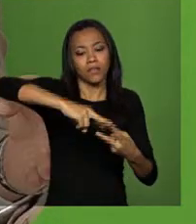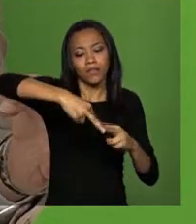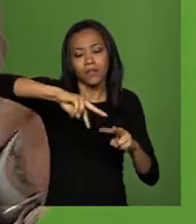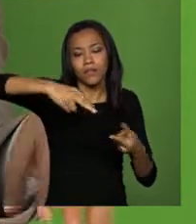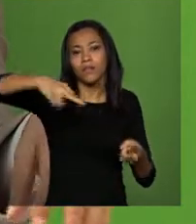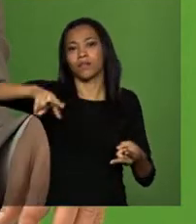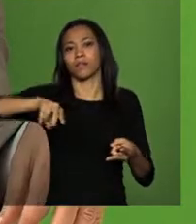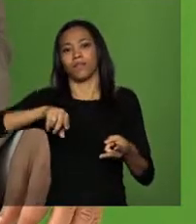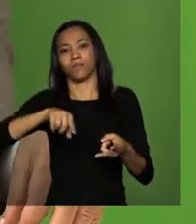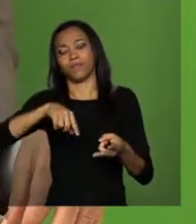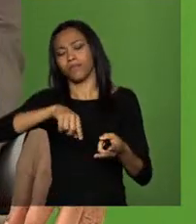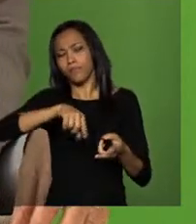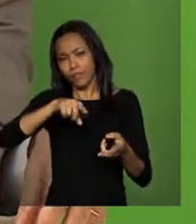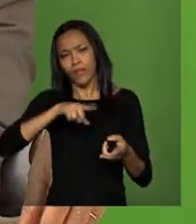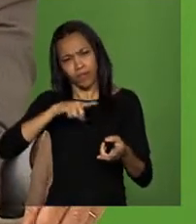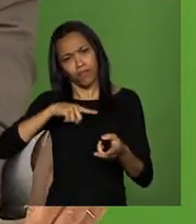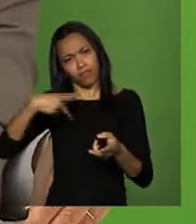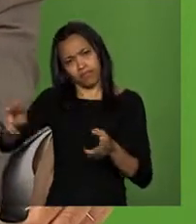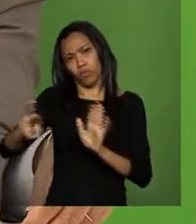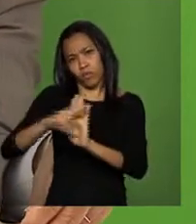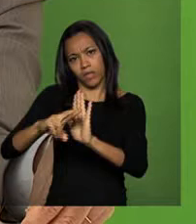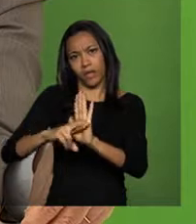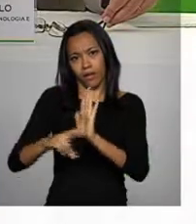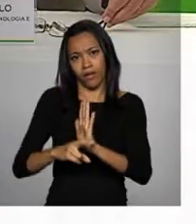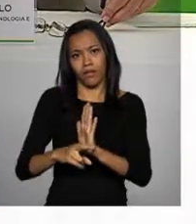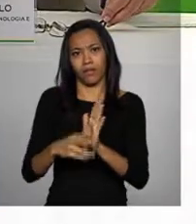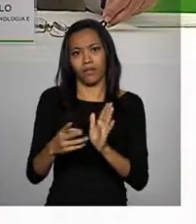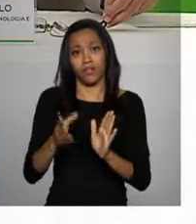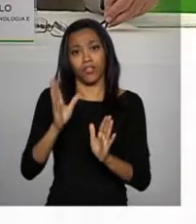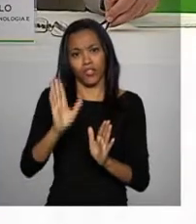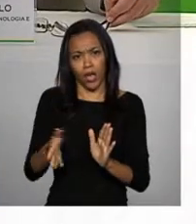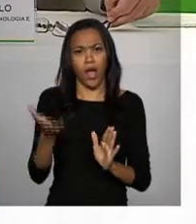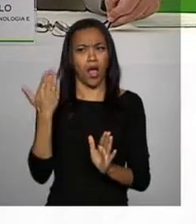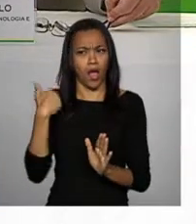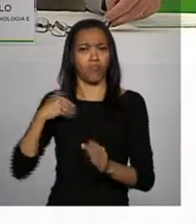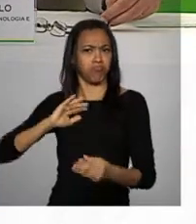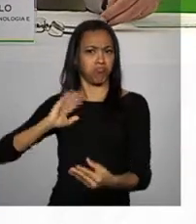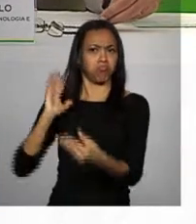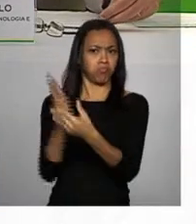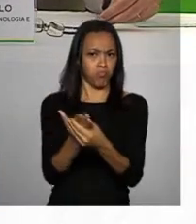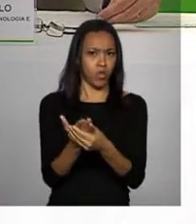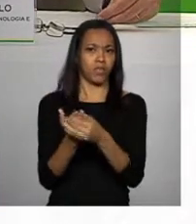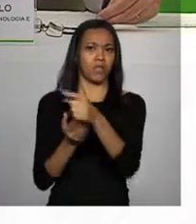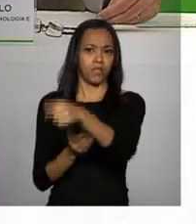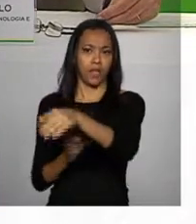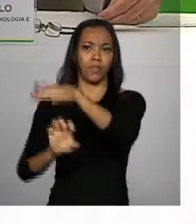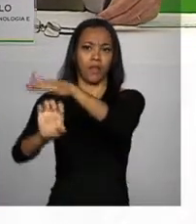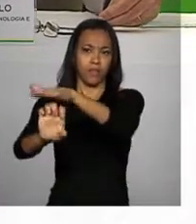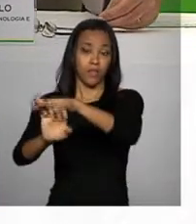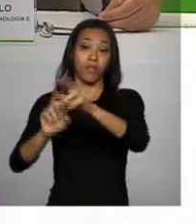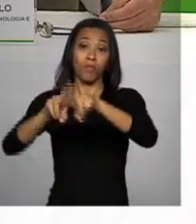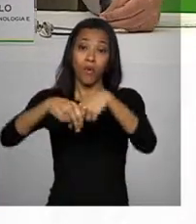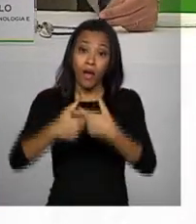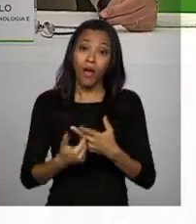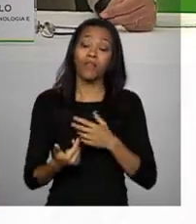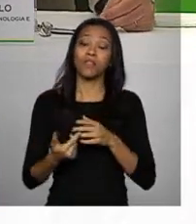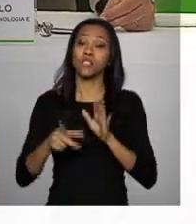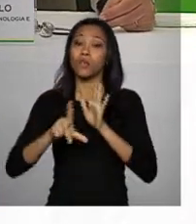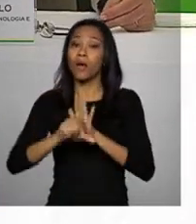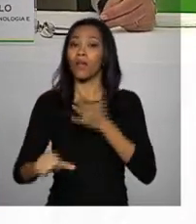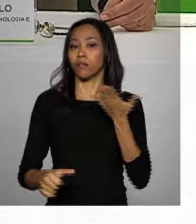mas esse acesso. E acho que a própria Natura já tinha sido processada, autuada, sei lá por quê, com base na legislação anterior.